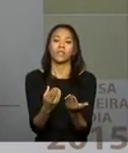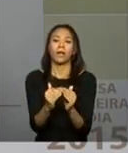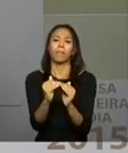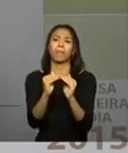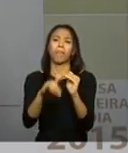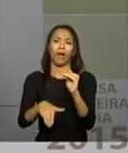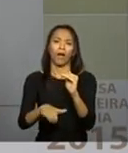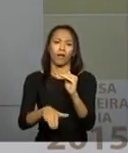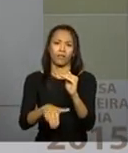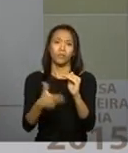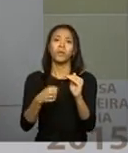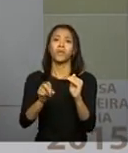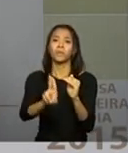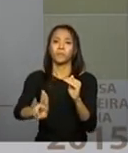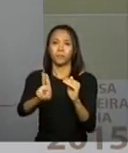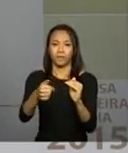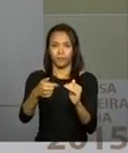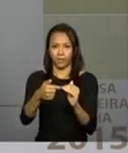muito mais baixos.